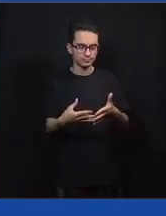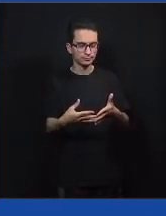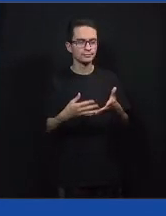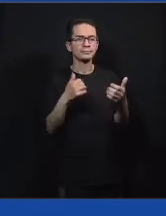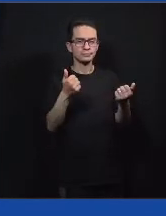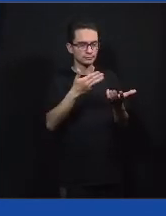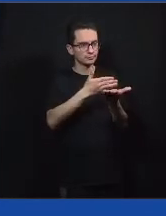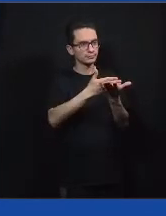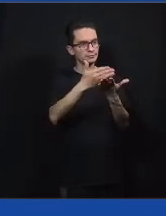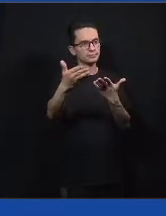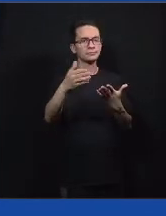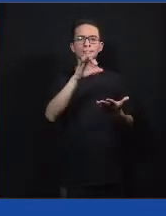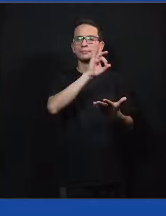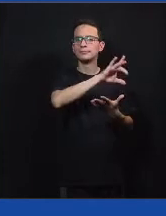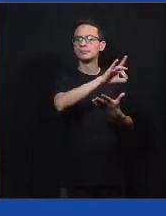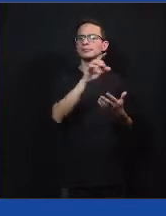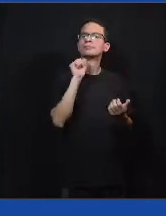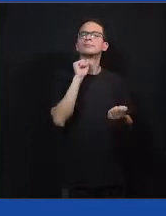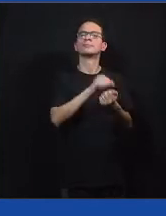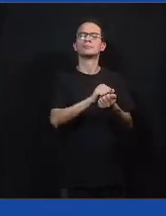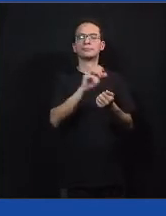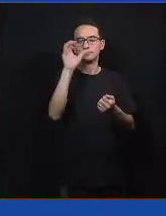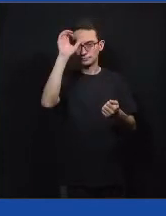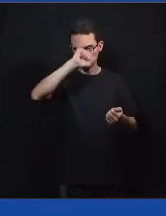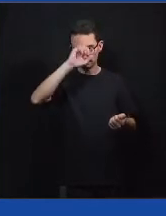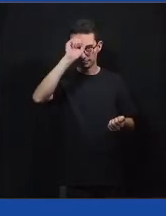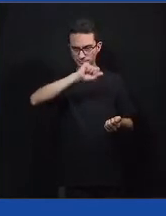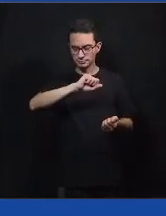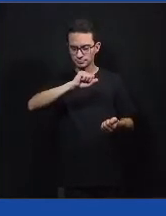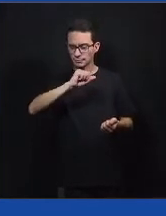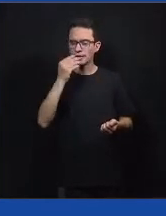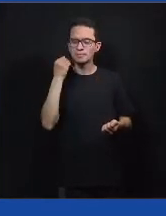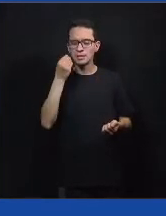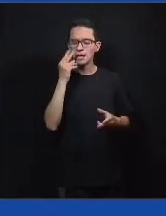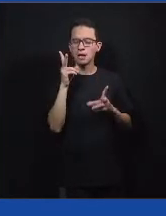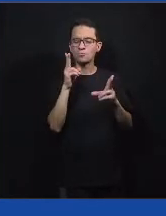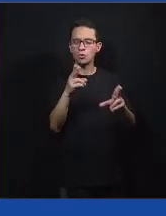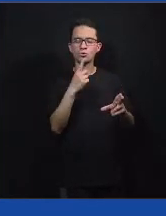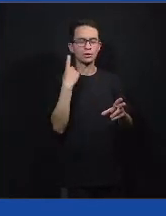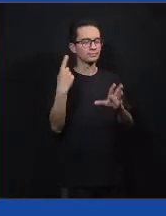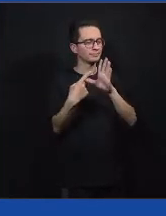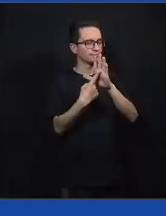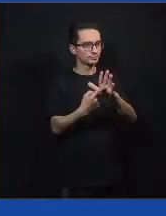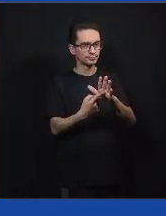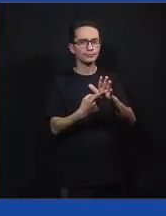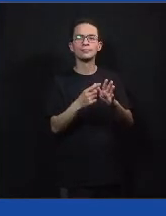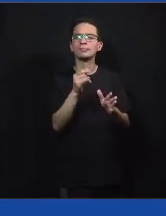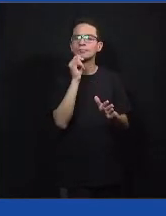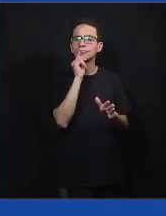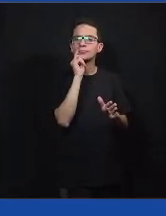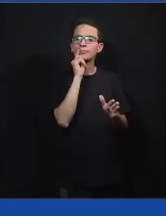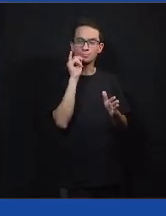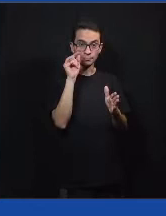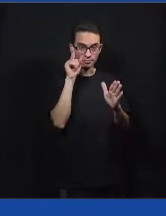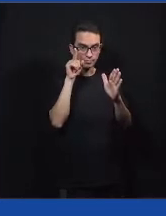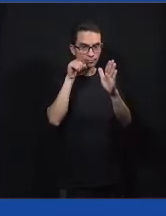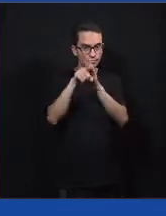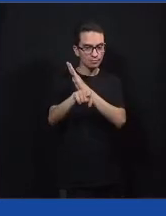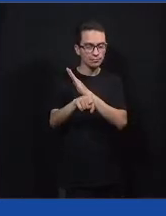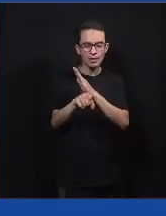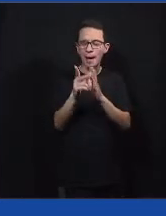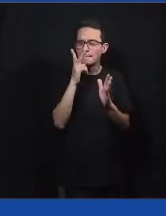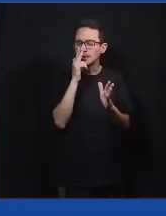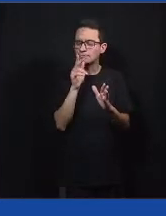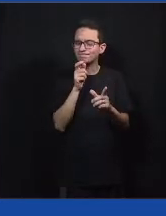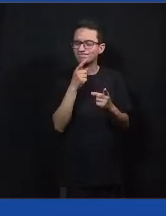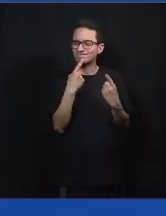a gente vai aprendendo junto. Então, a gente vai fazer uma vivência mais ou menos parecida com essa. Eu vou fazer algumas provocações aqui para a Gabi e para a Rafa,